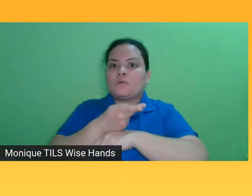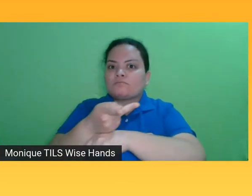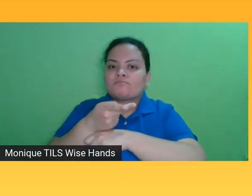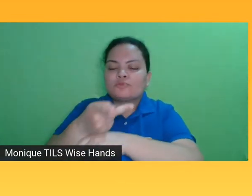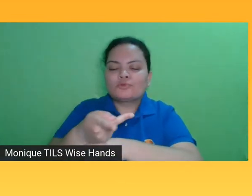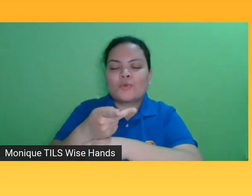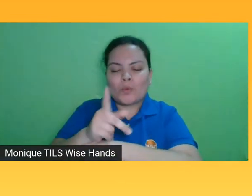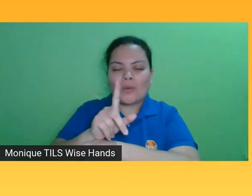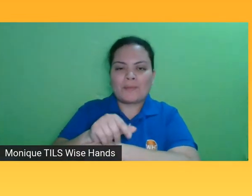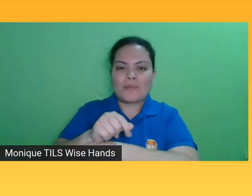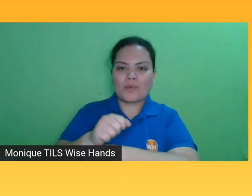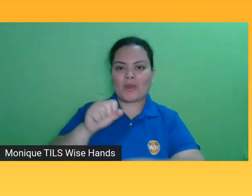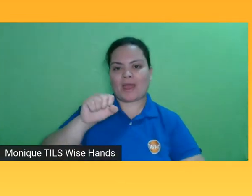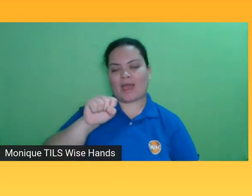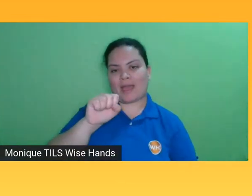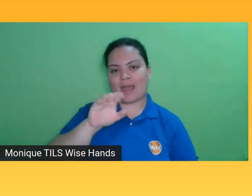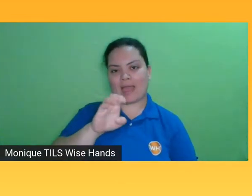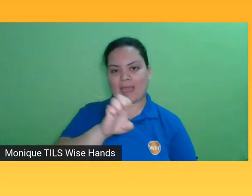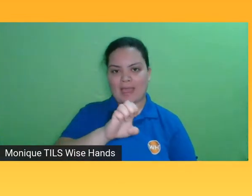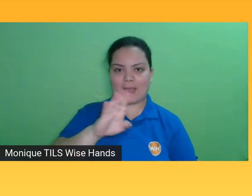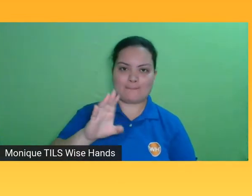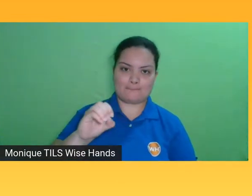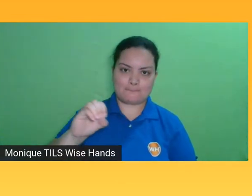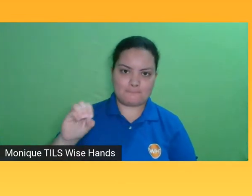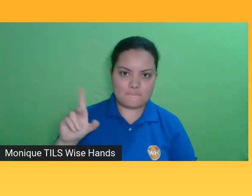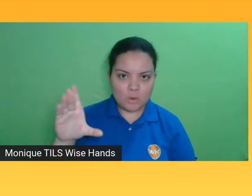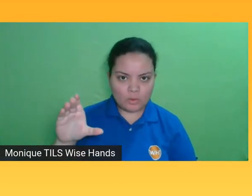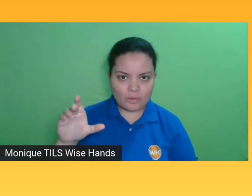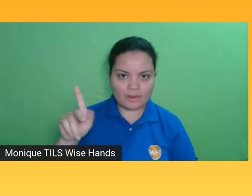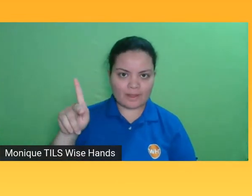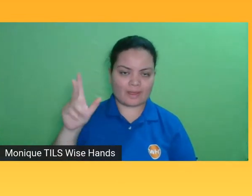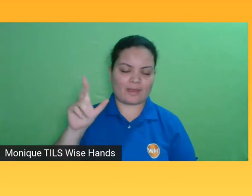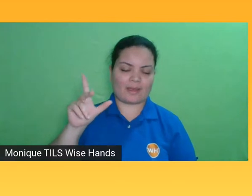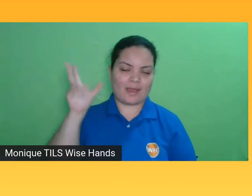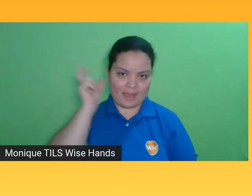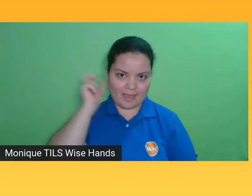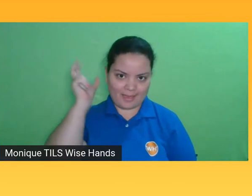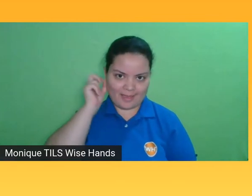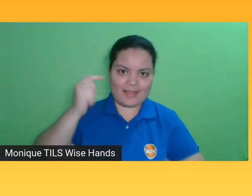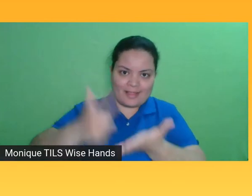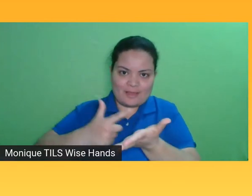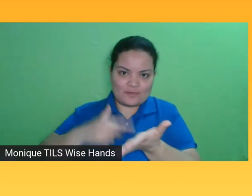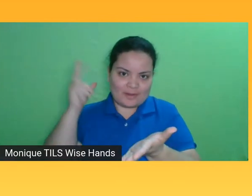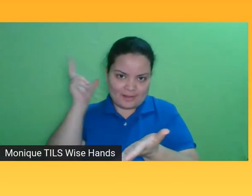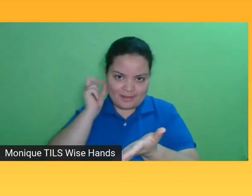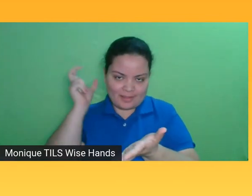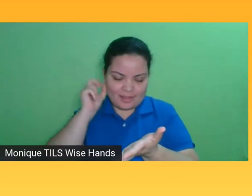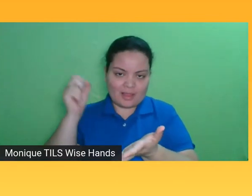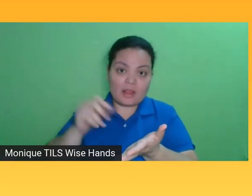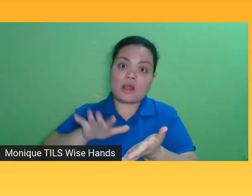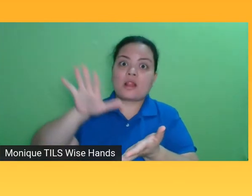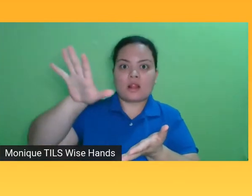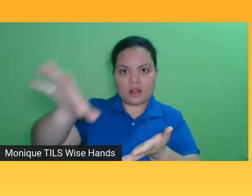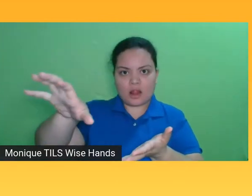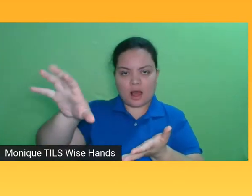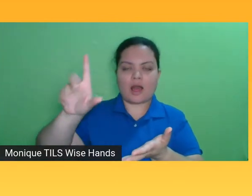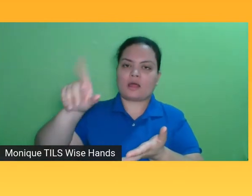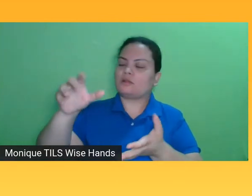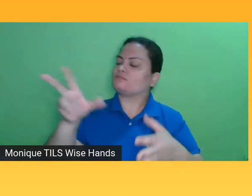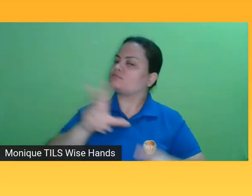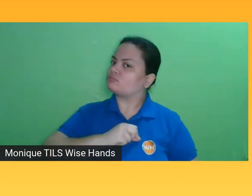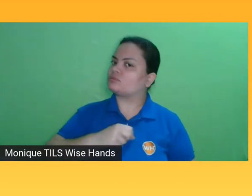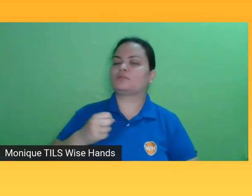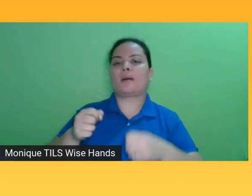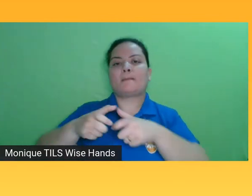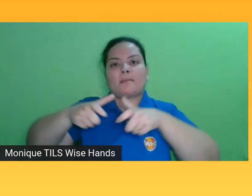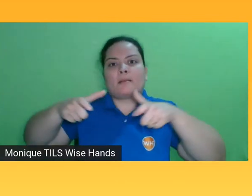eu sou bastante otimista em relação a esse formato e eu vejo muito, muito potencial aqui. Acho que é isso que eu queria falar